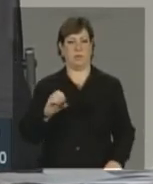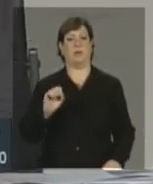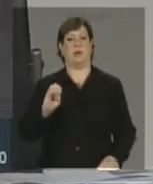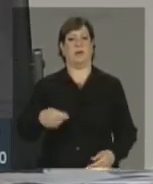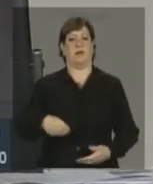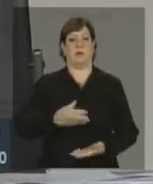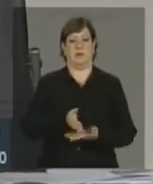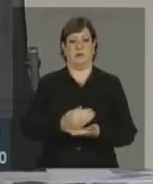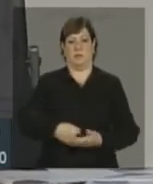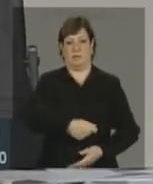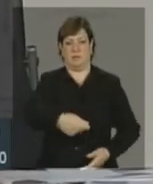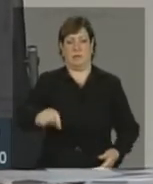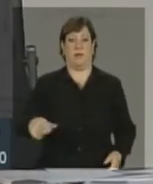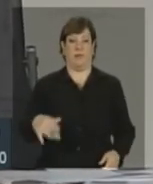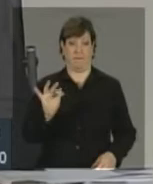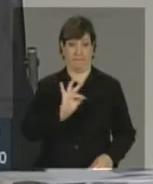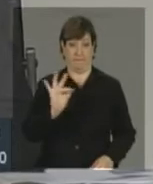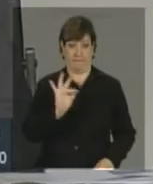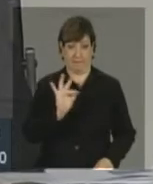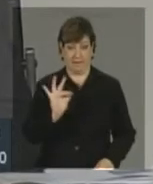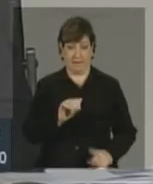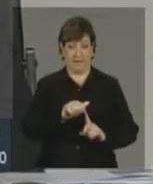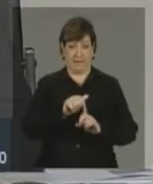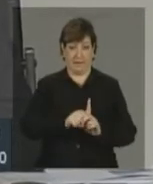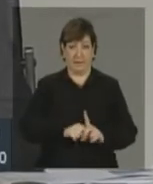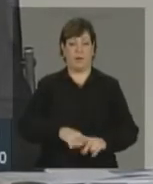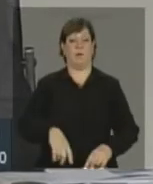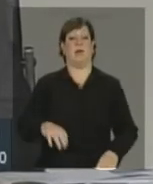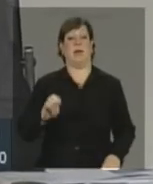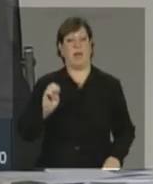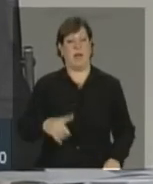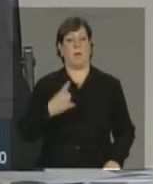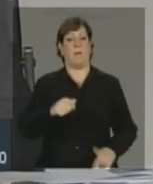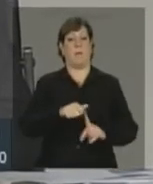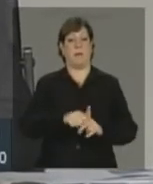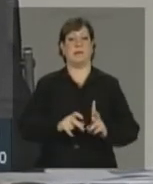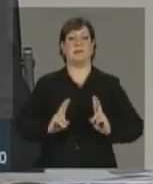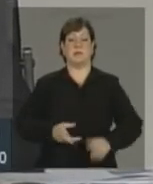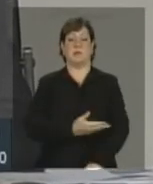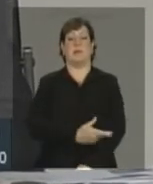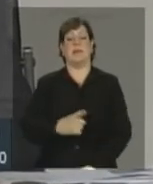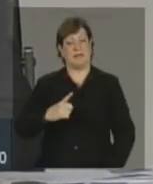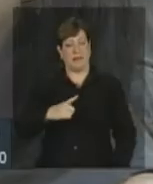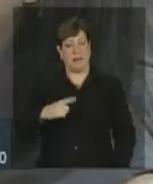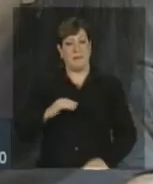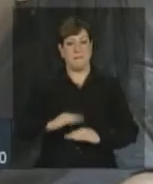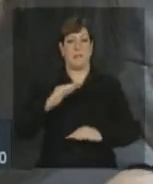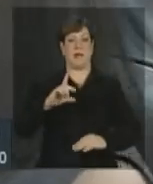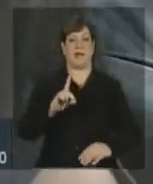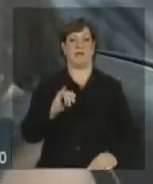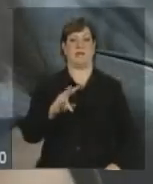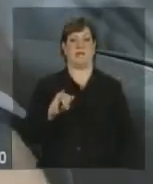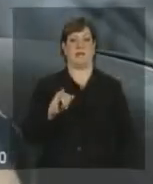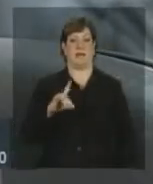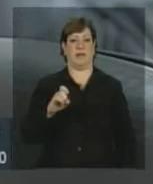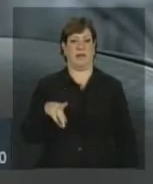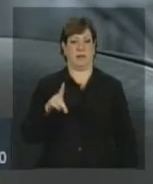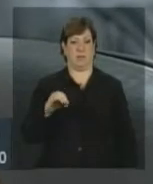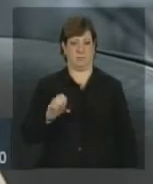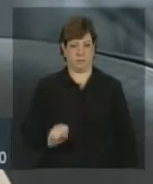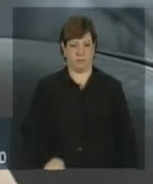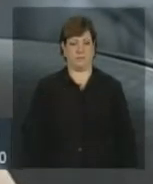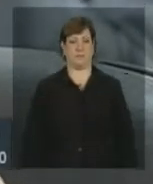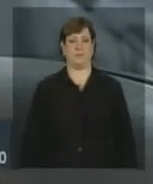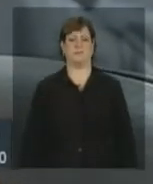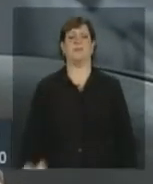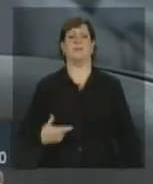distribuídos. Então, o mês de fevereiro é o mês em que tradicionalmente tem mais dividendos. Eu queria que o fizesse uma avaliação, porque nos